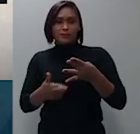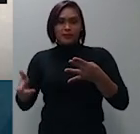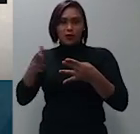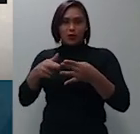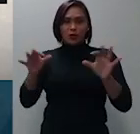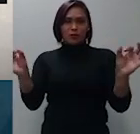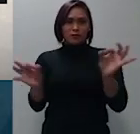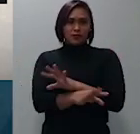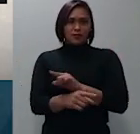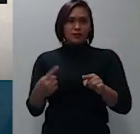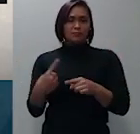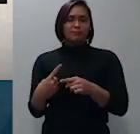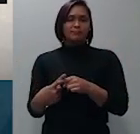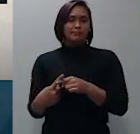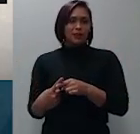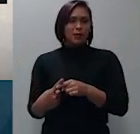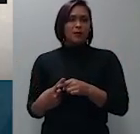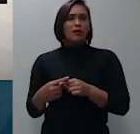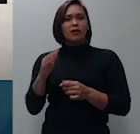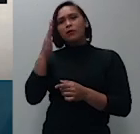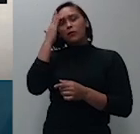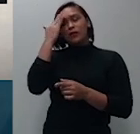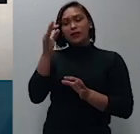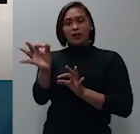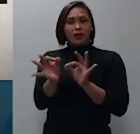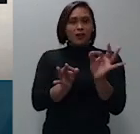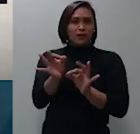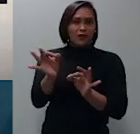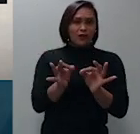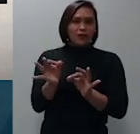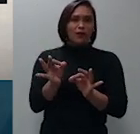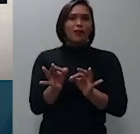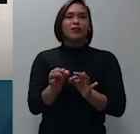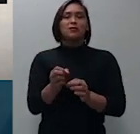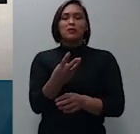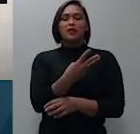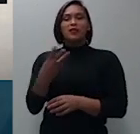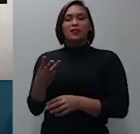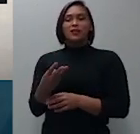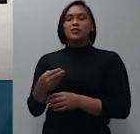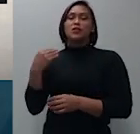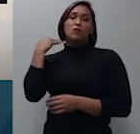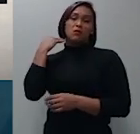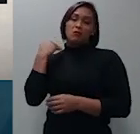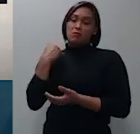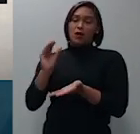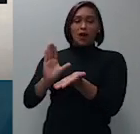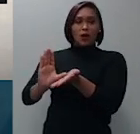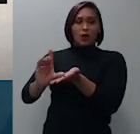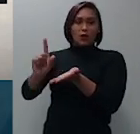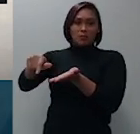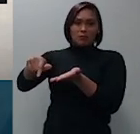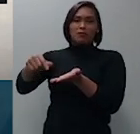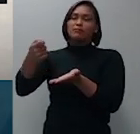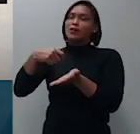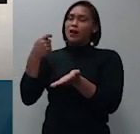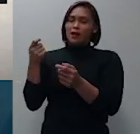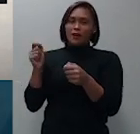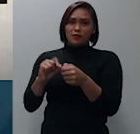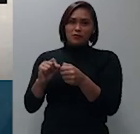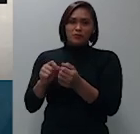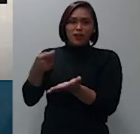proconstituir ordem para que, terceiro, o banco sacado, realize o pagamento da quantia na carta,